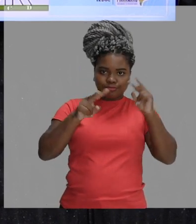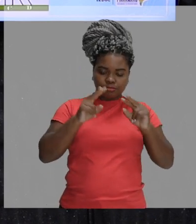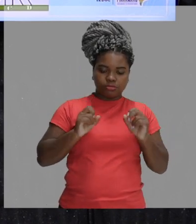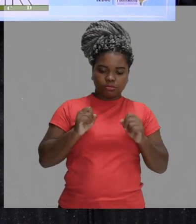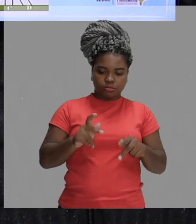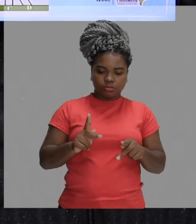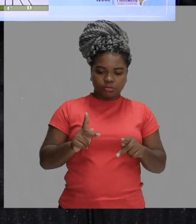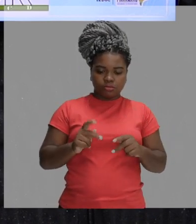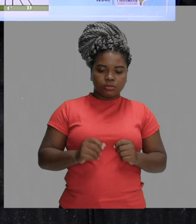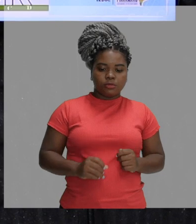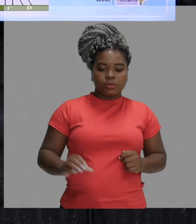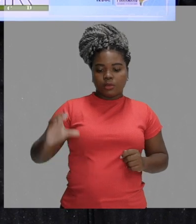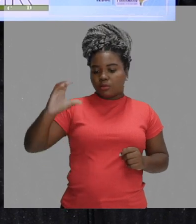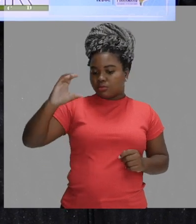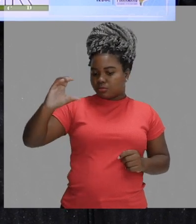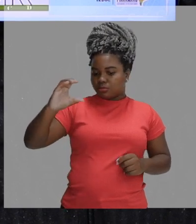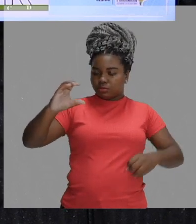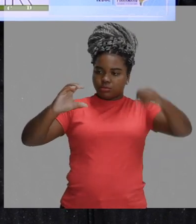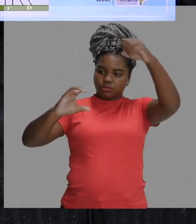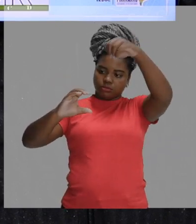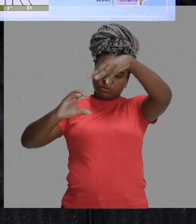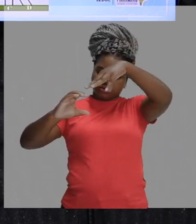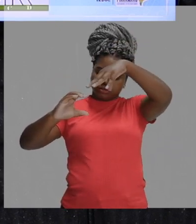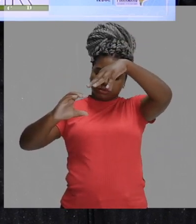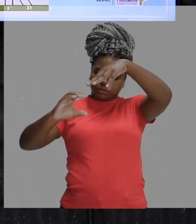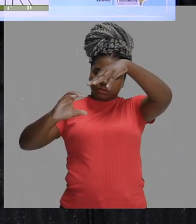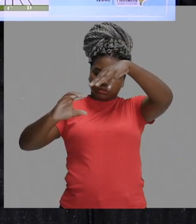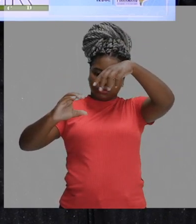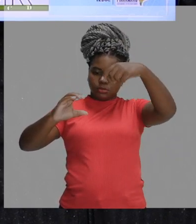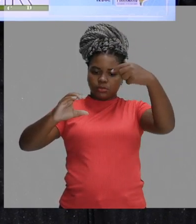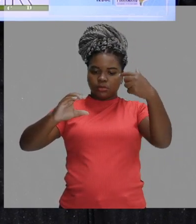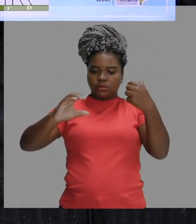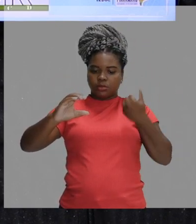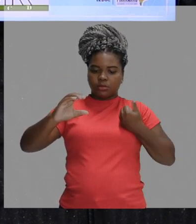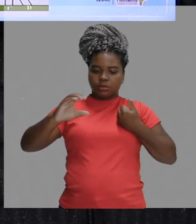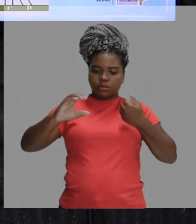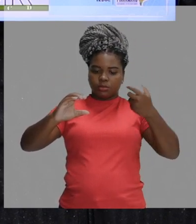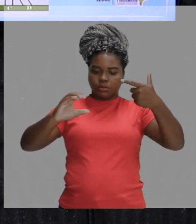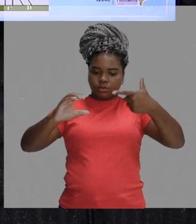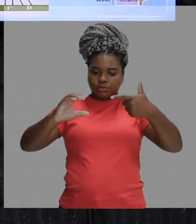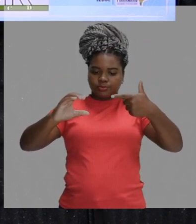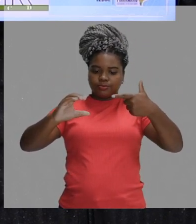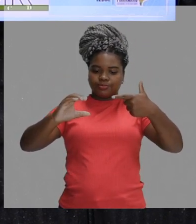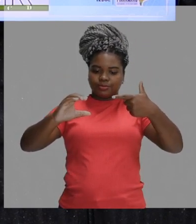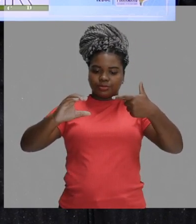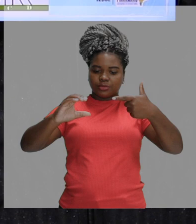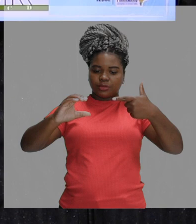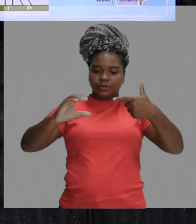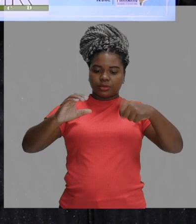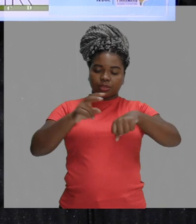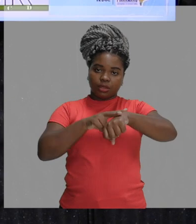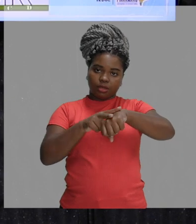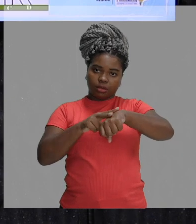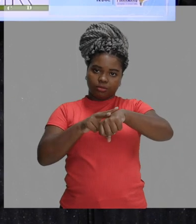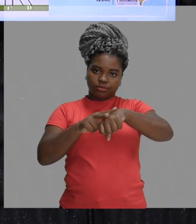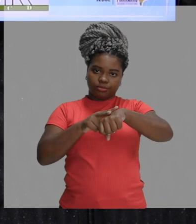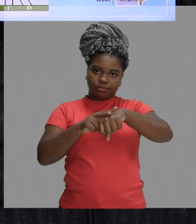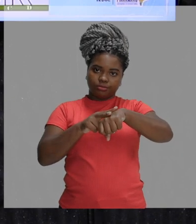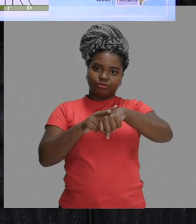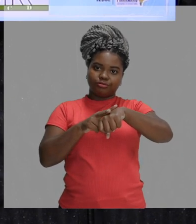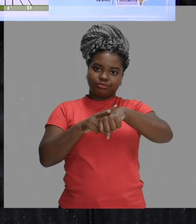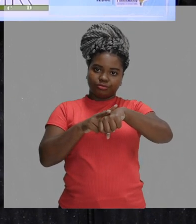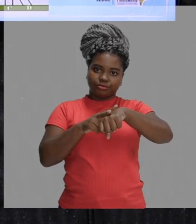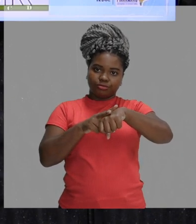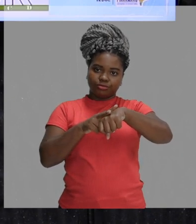ponto C, ele vem do feixe 2. O feixe 2 é verde. Mesmo que se cruze, não vai